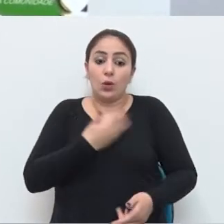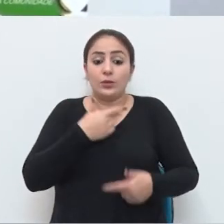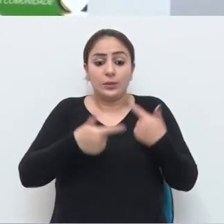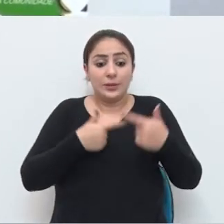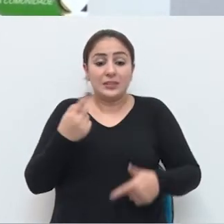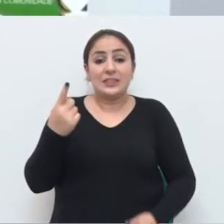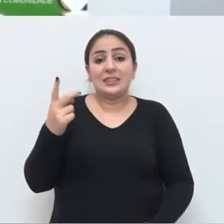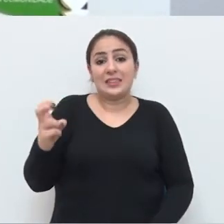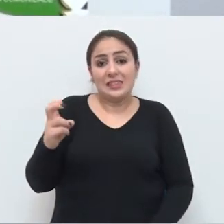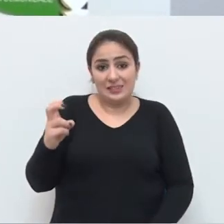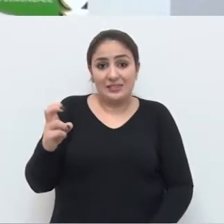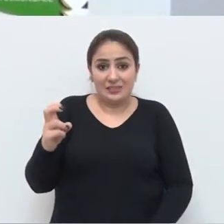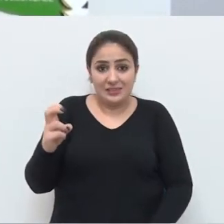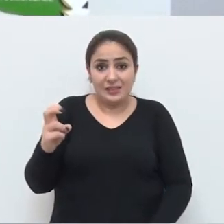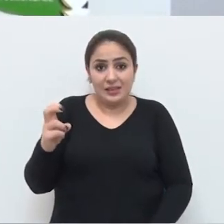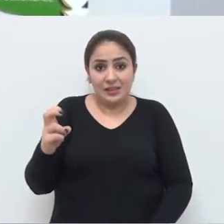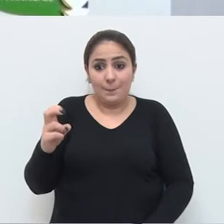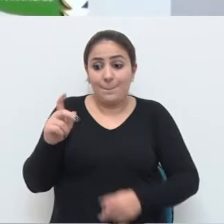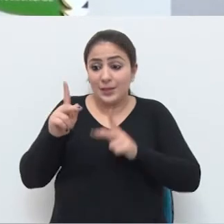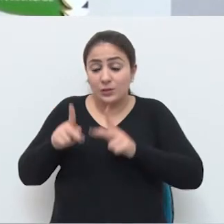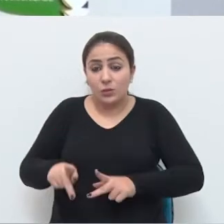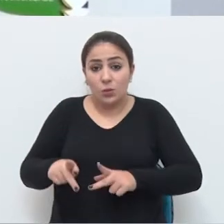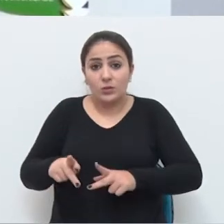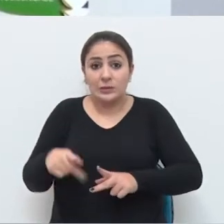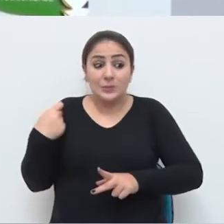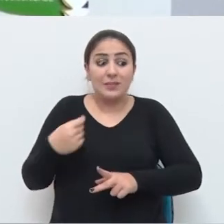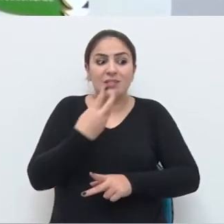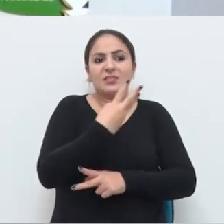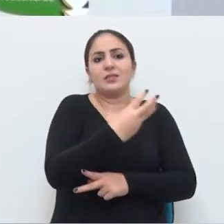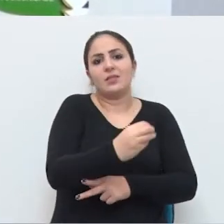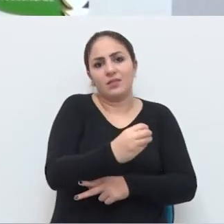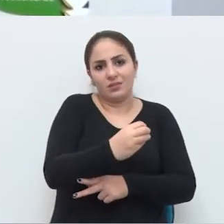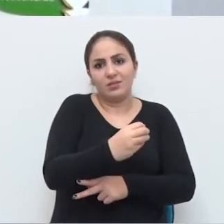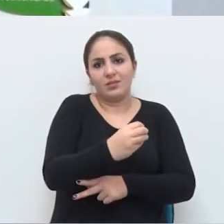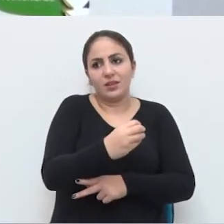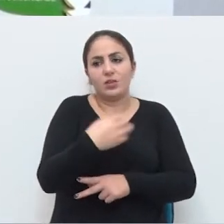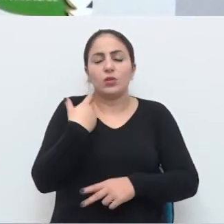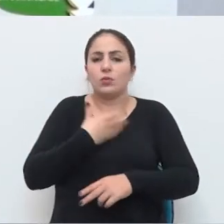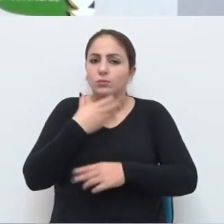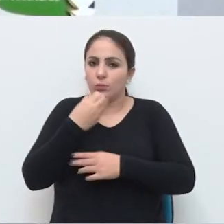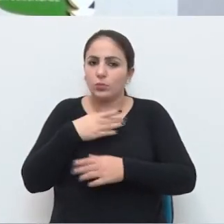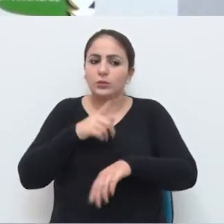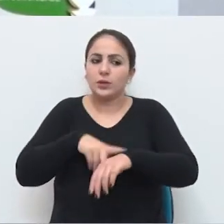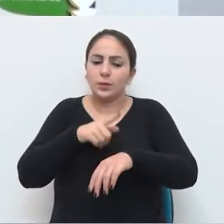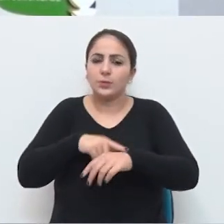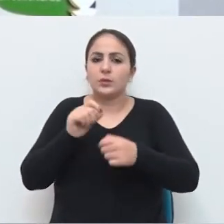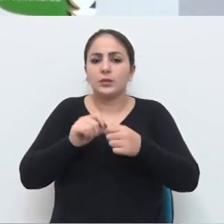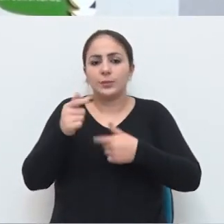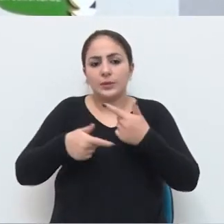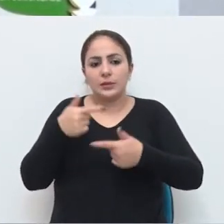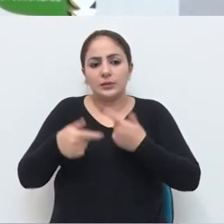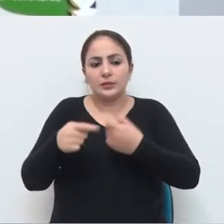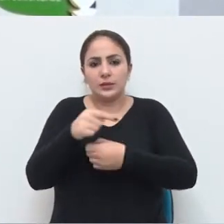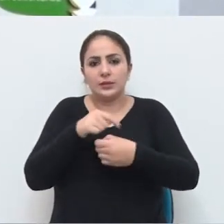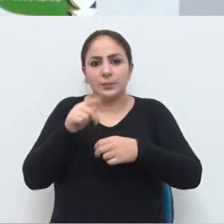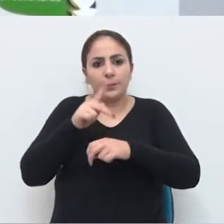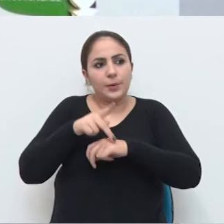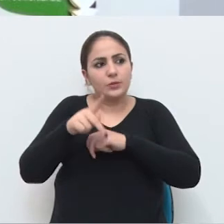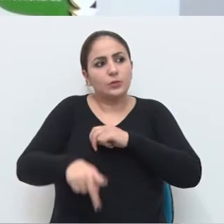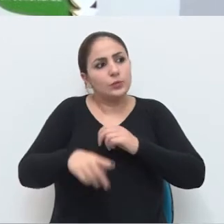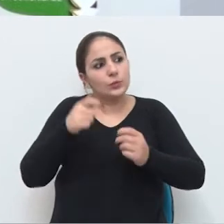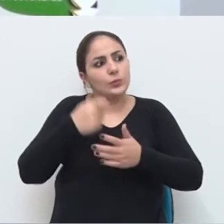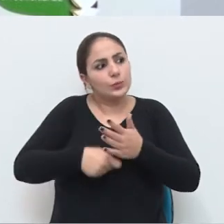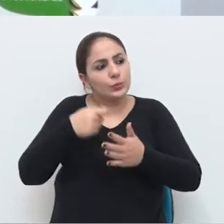15 agentes, um serviço que é para ser feito em 30. Nós viemos aí há um tempo, já trabalhando a cidade de Passo Fundo, com bastante